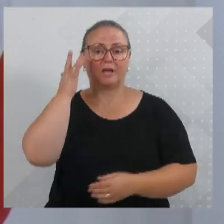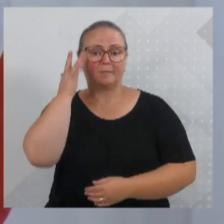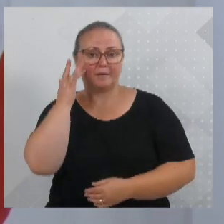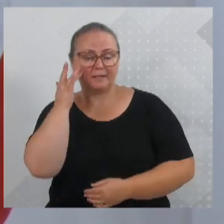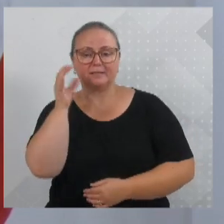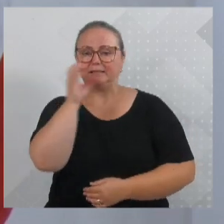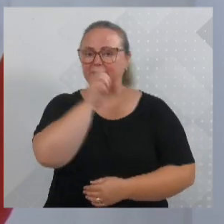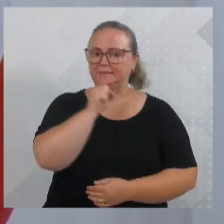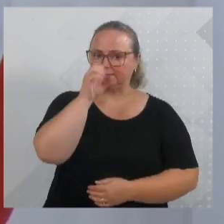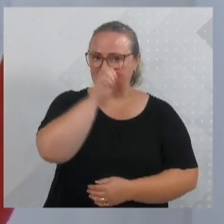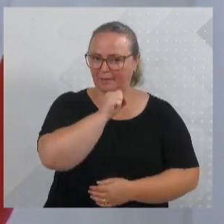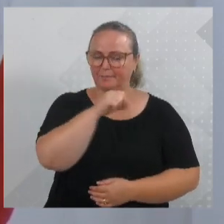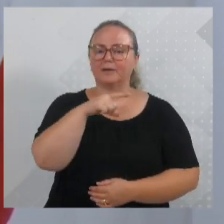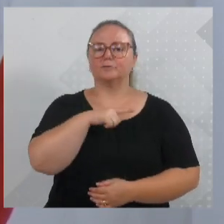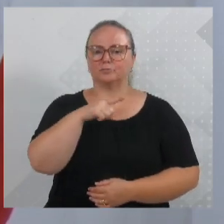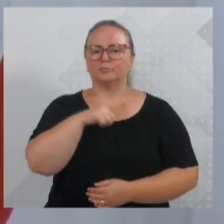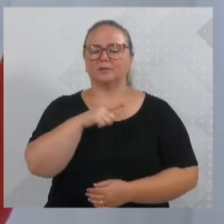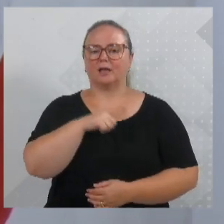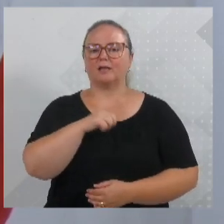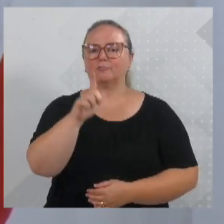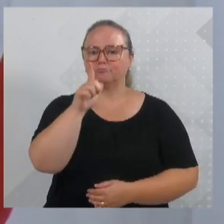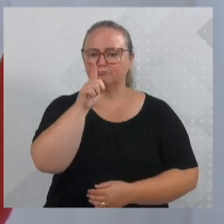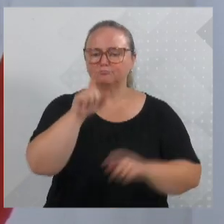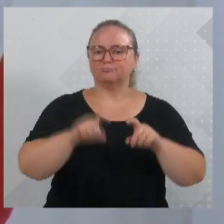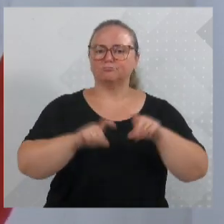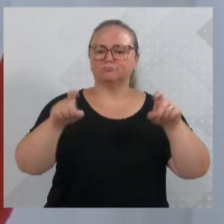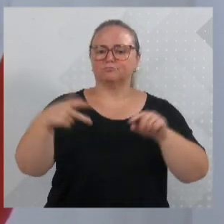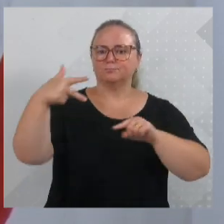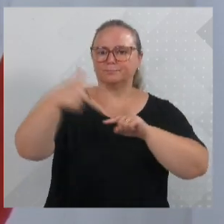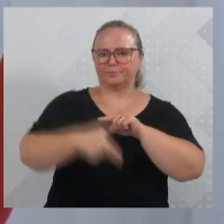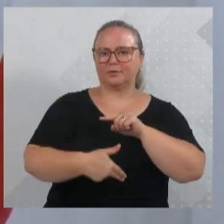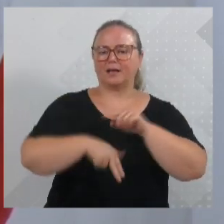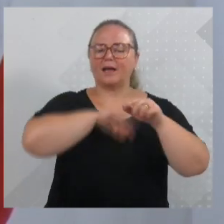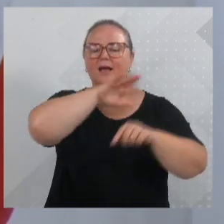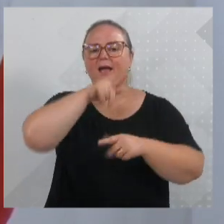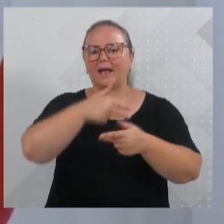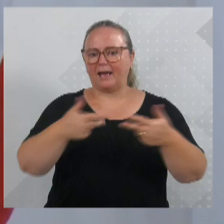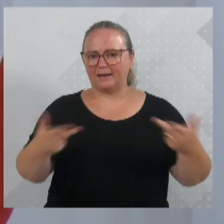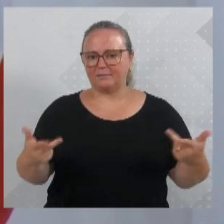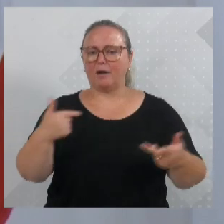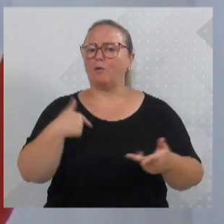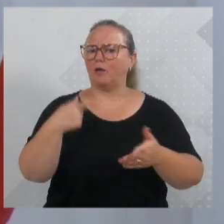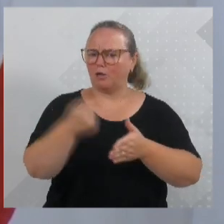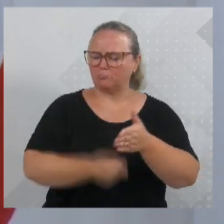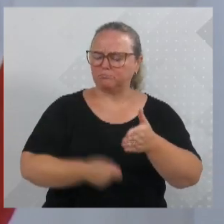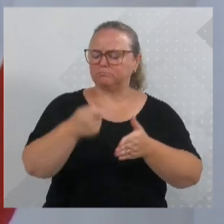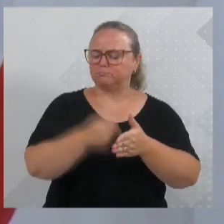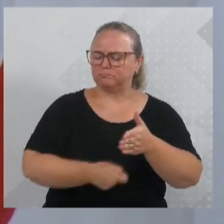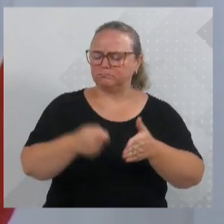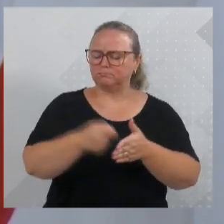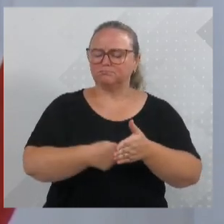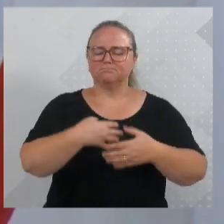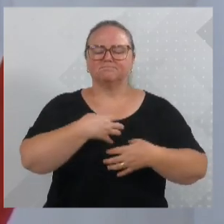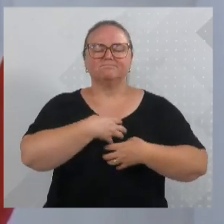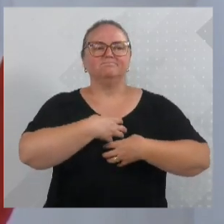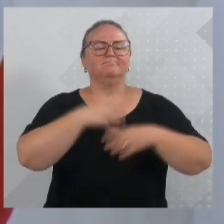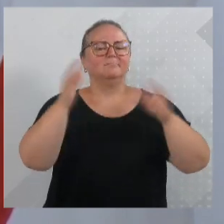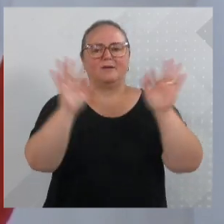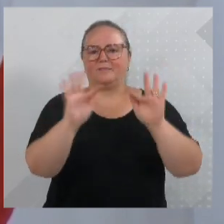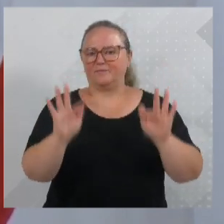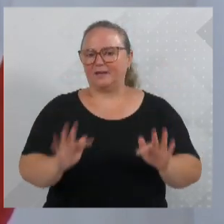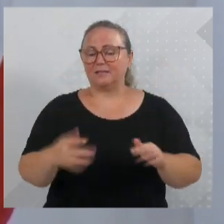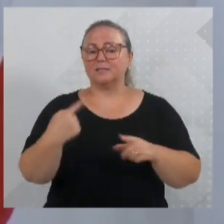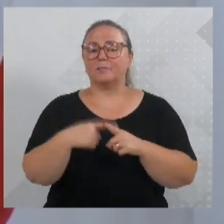os mutirões de castração público, que eu muito me orgulho. Quem me acompanha sabe que essa principal luta que mais deixa meu coração feliz, o quanto a gente